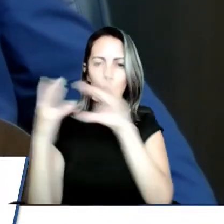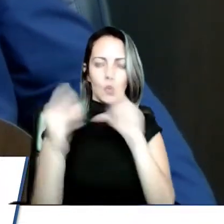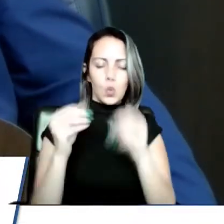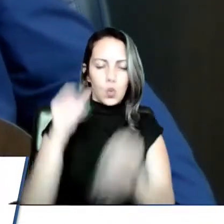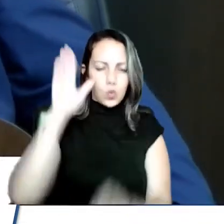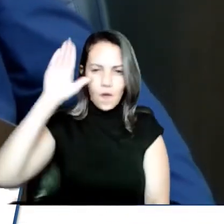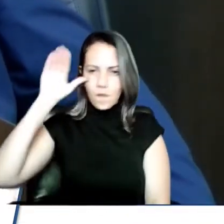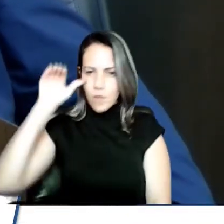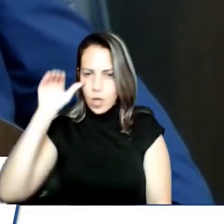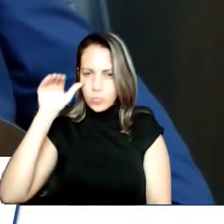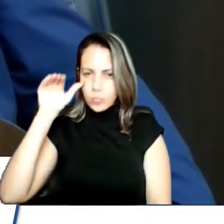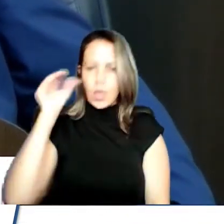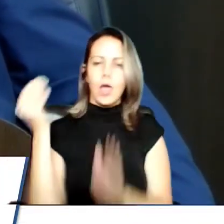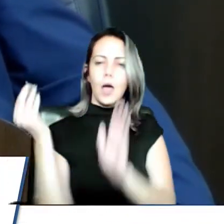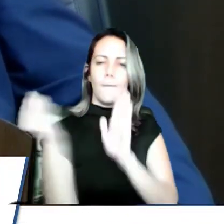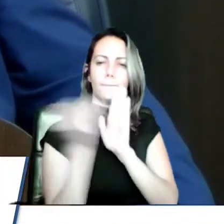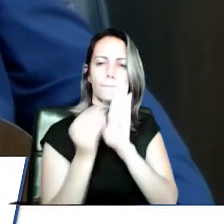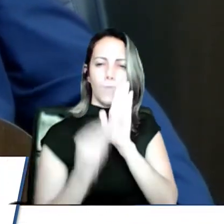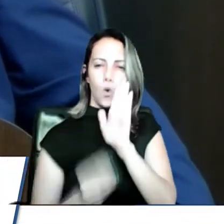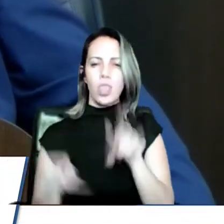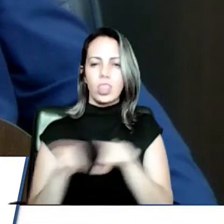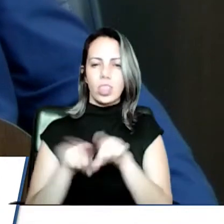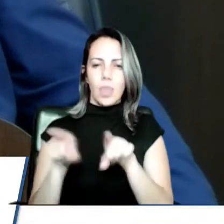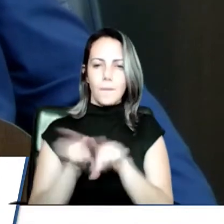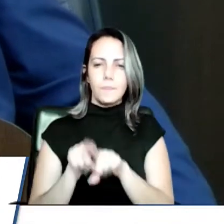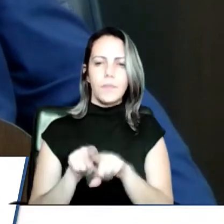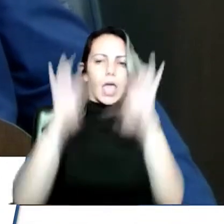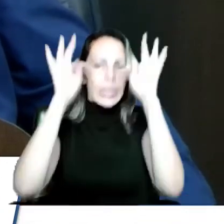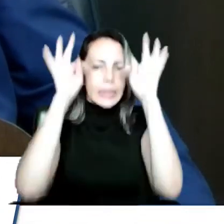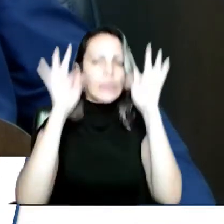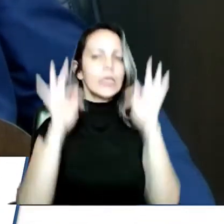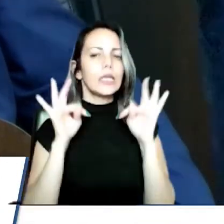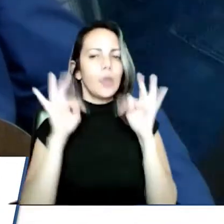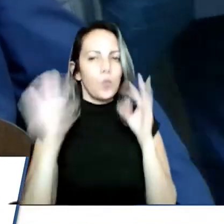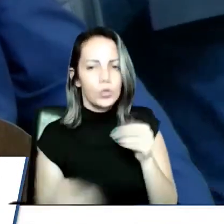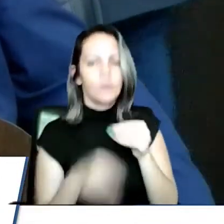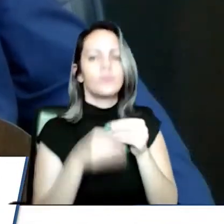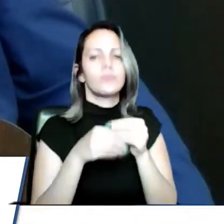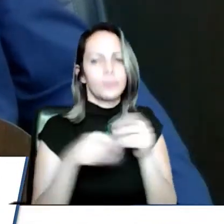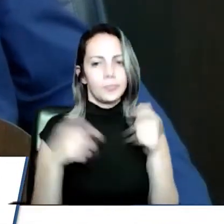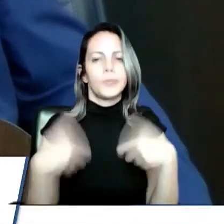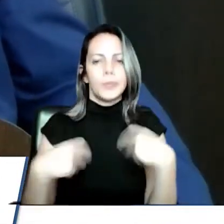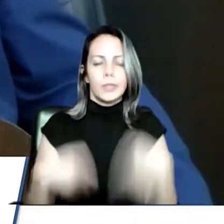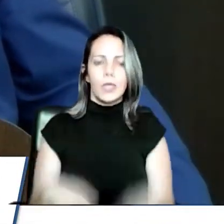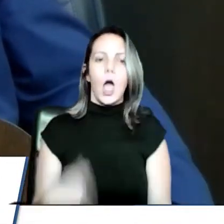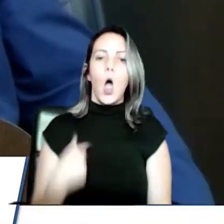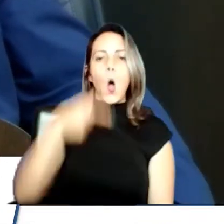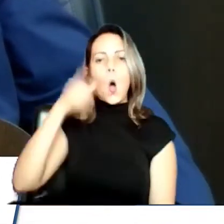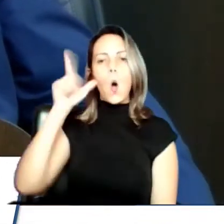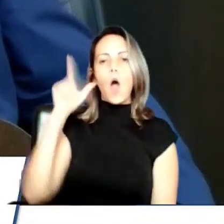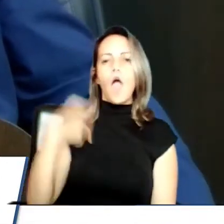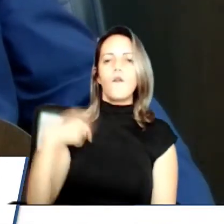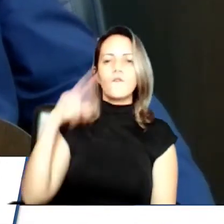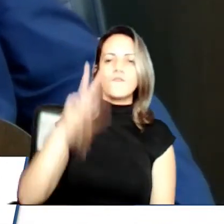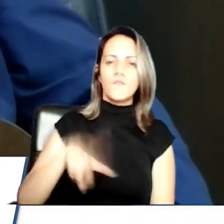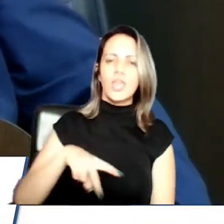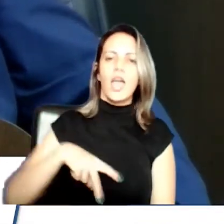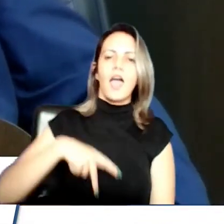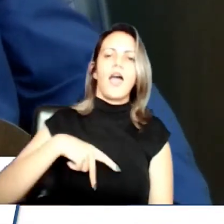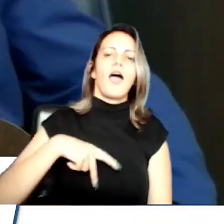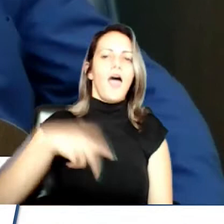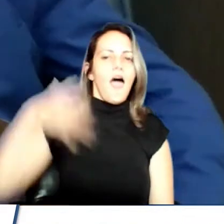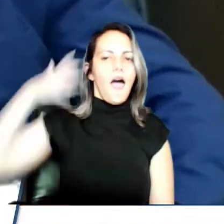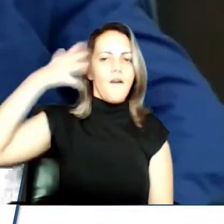todas as testemunhas. Ontem, eu ouvi uma fala da advogada que está representando o senhor lá, ela foi muito